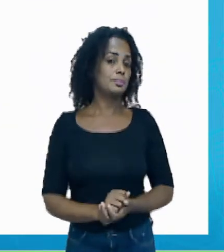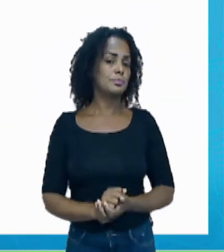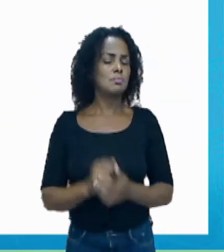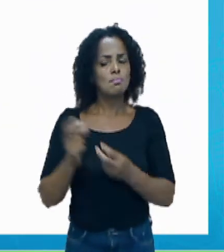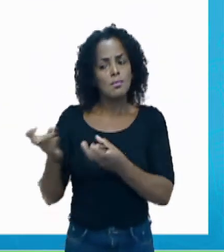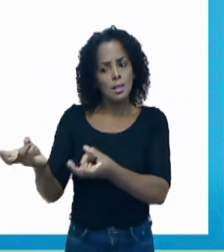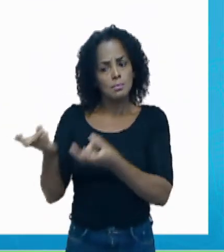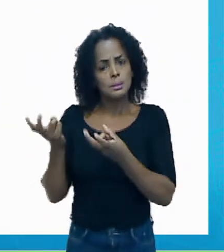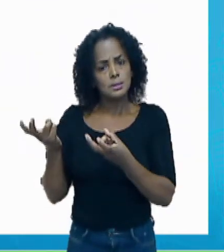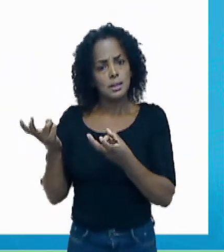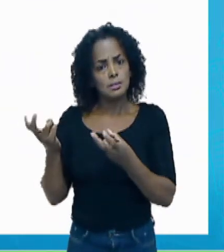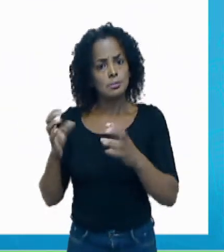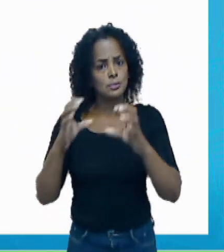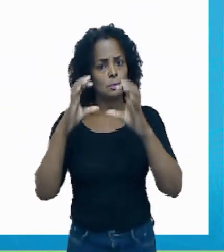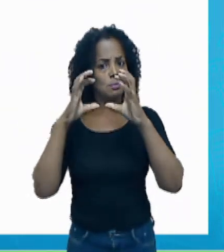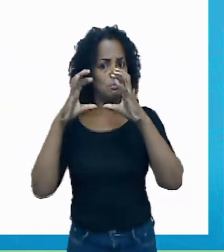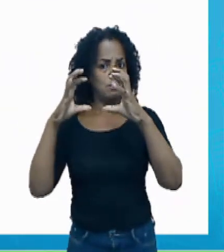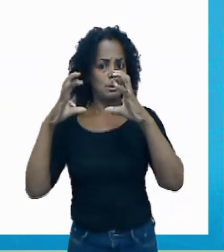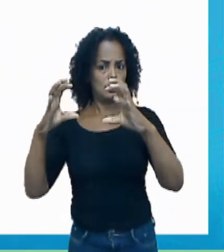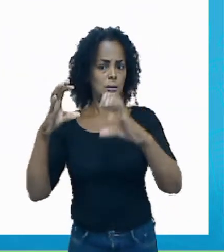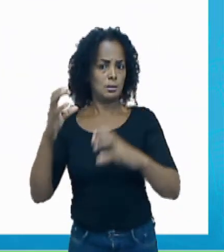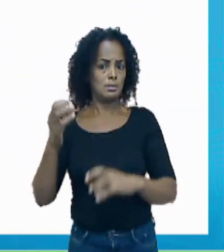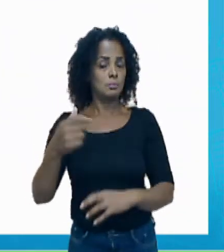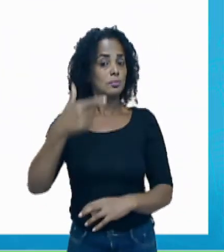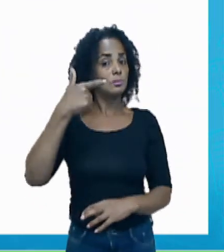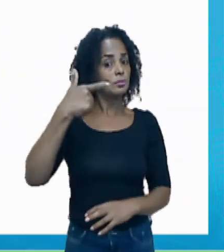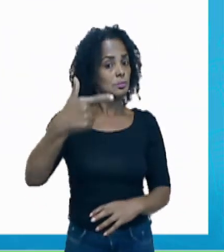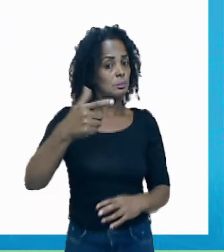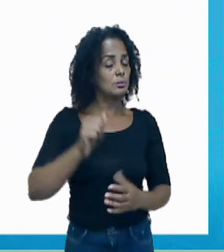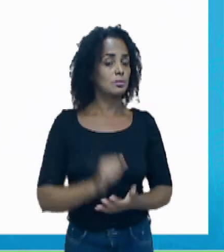Observe agora o balão 2.